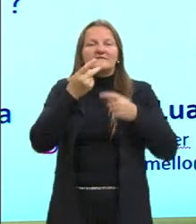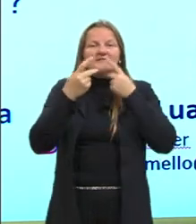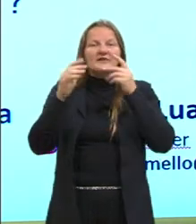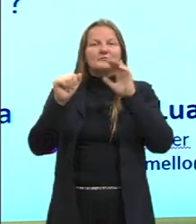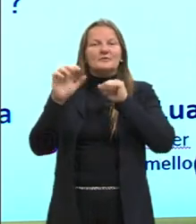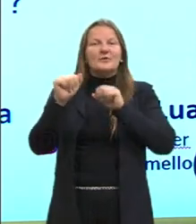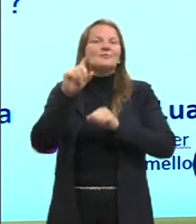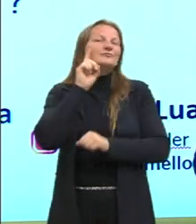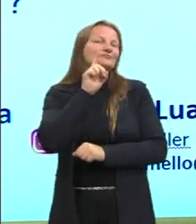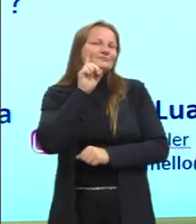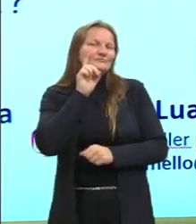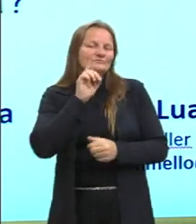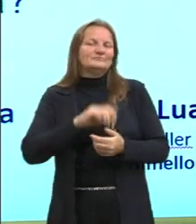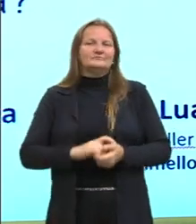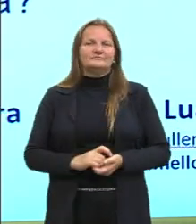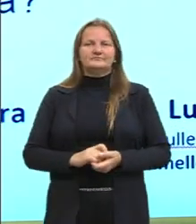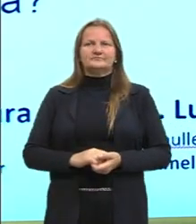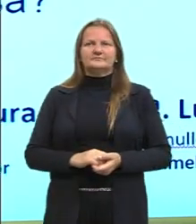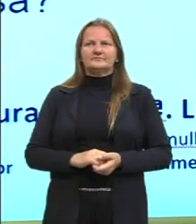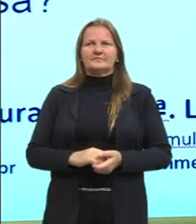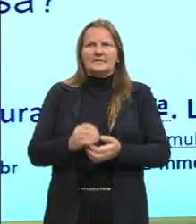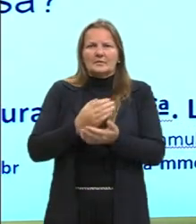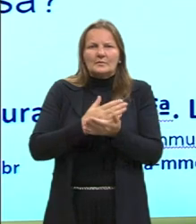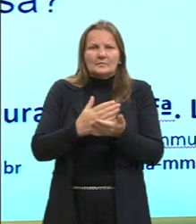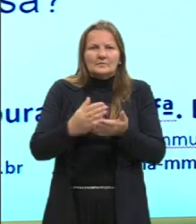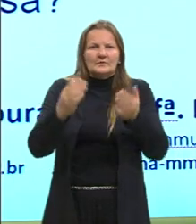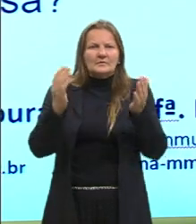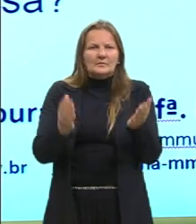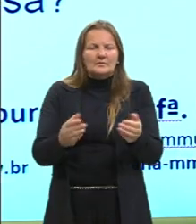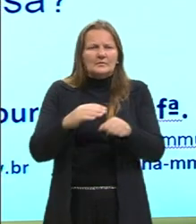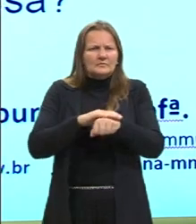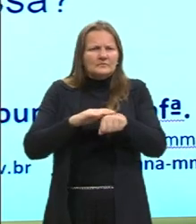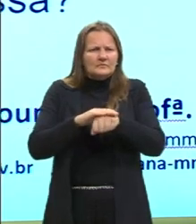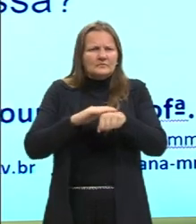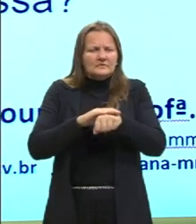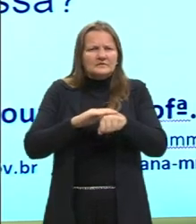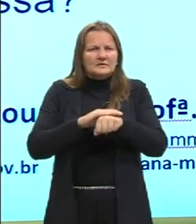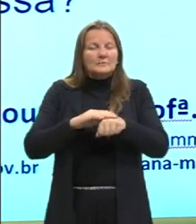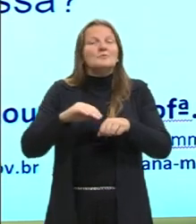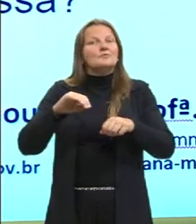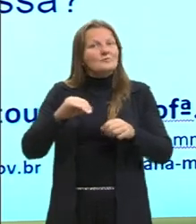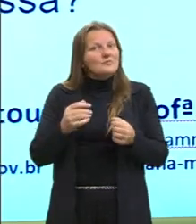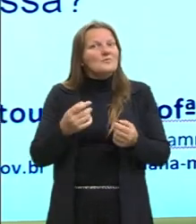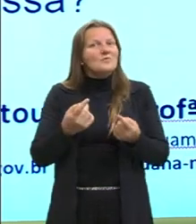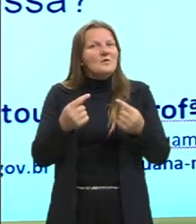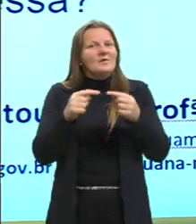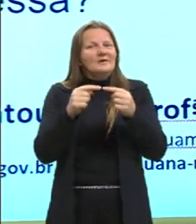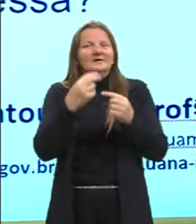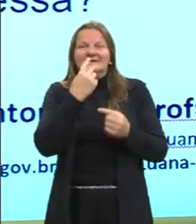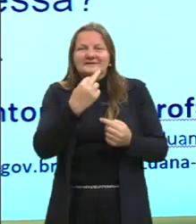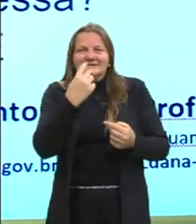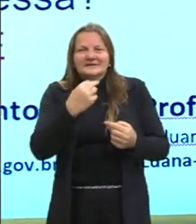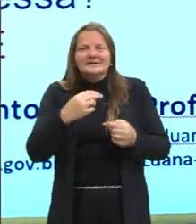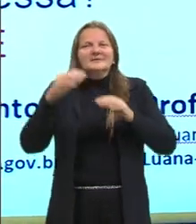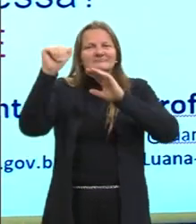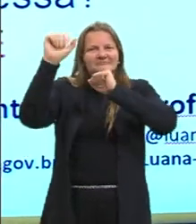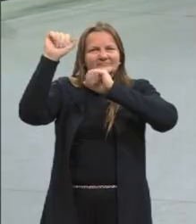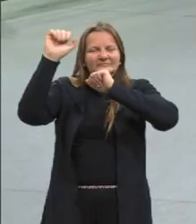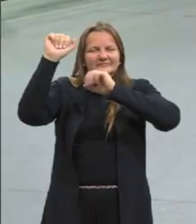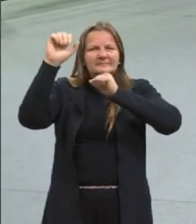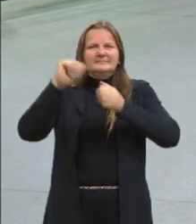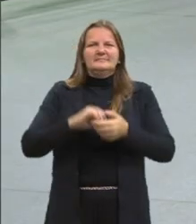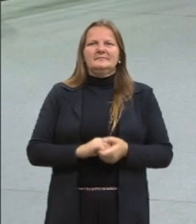espanhola. Nós vamos começar agora conversando um pouquinho justamente sobre esse idioma, sobre o espanhol.